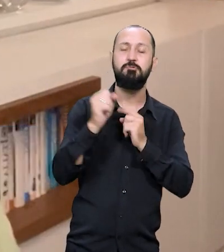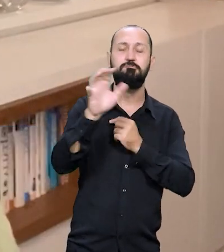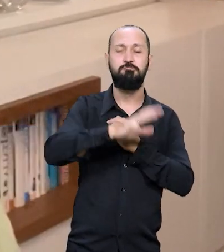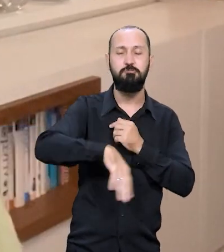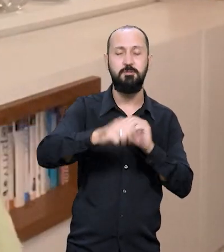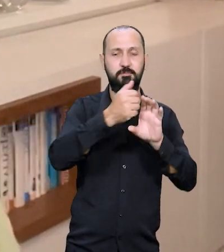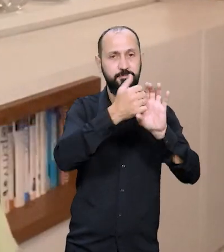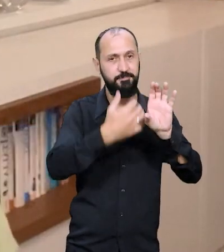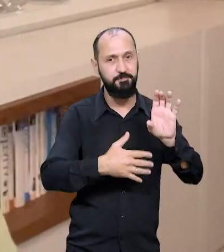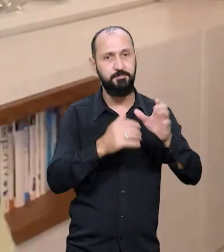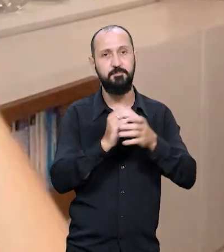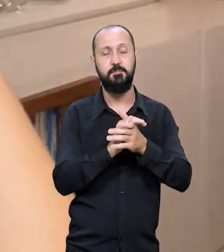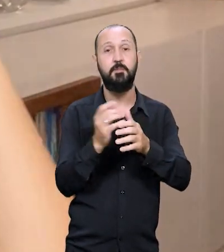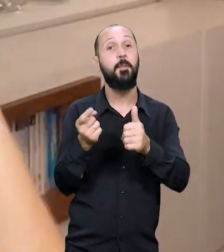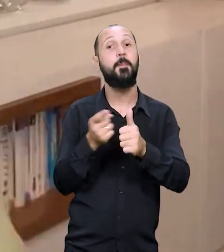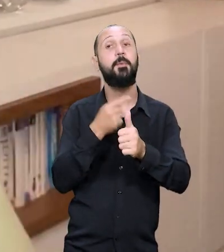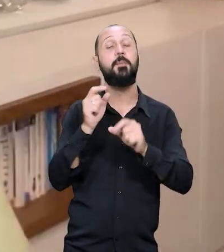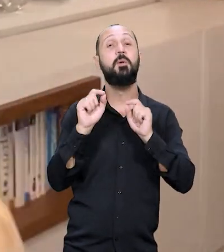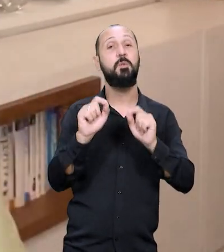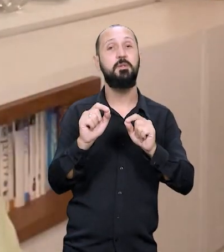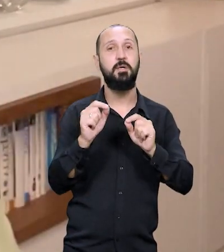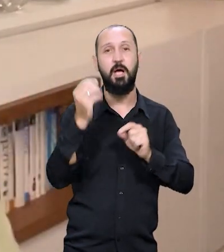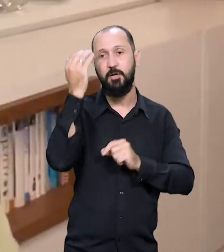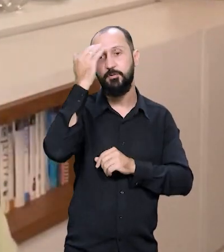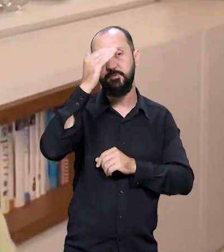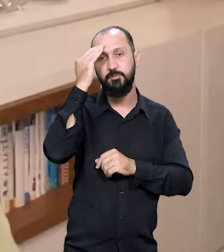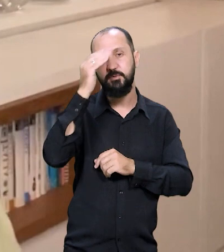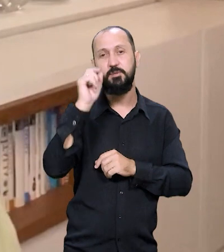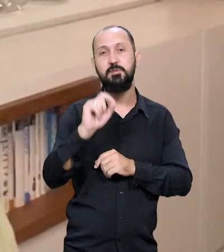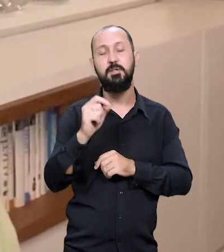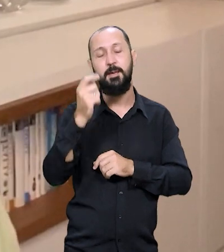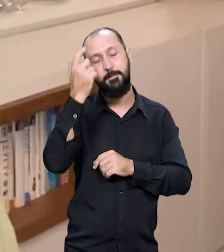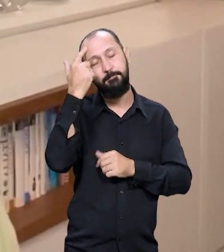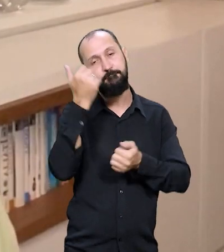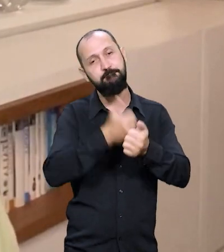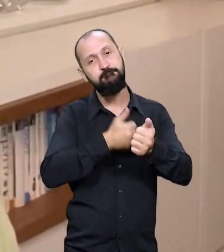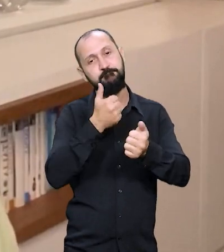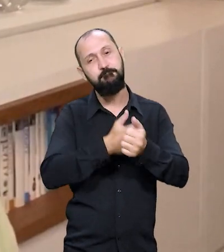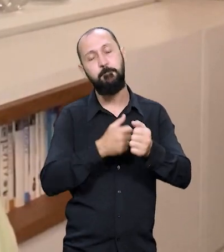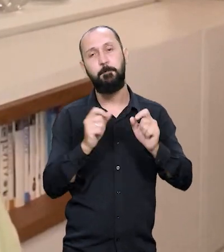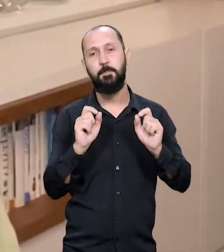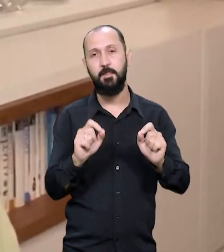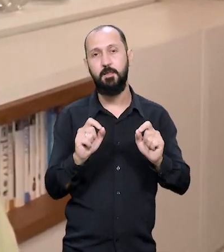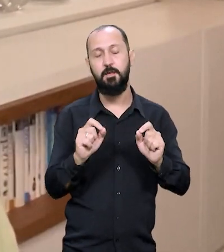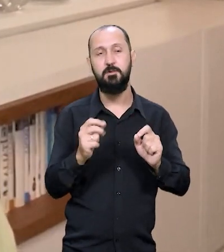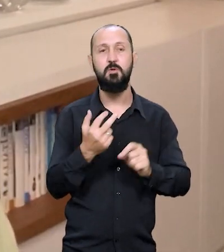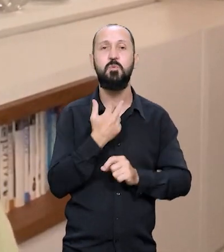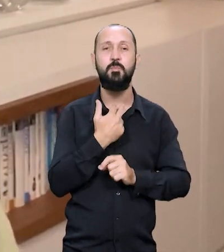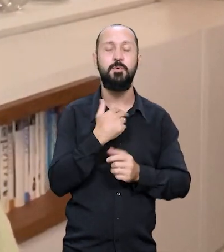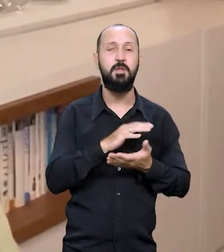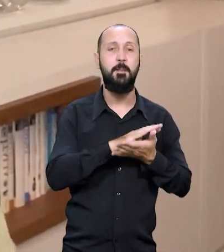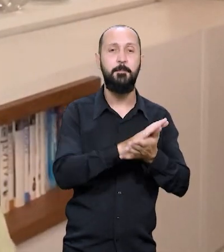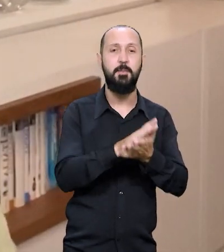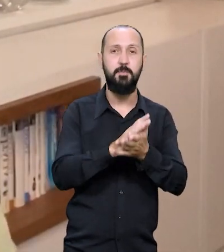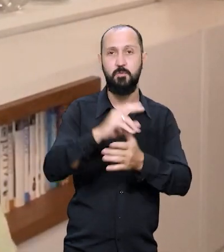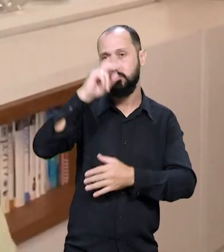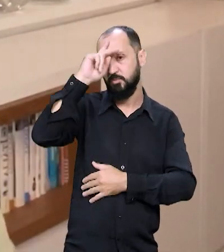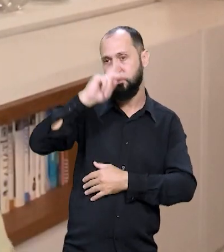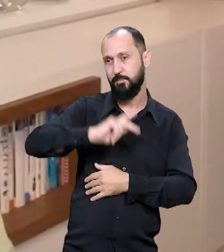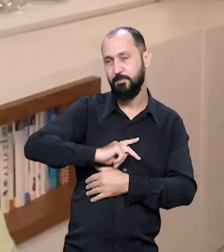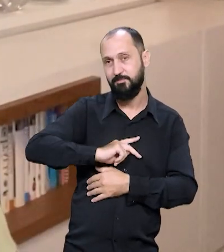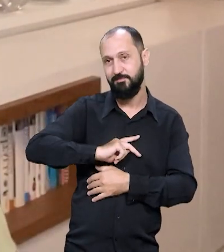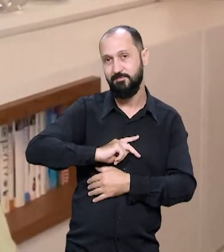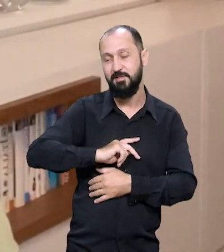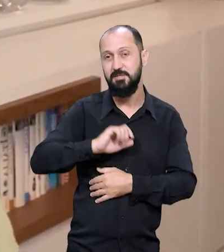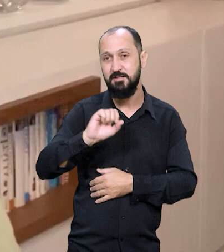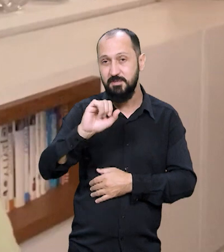aspectos. Então, a primeira coisa é a gente entender e pensar que a gente não pode ter preconceito nem com a gente mesmo. Se a